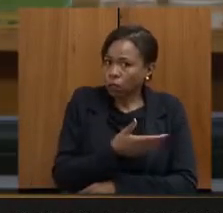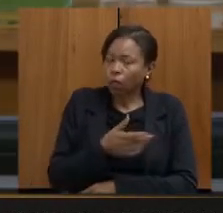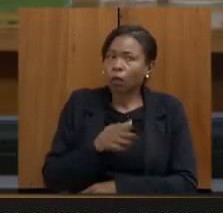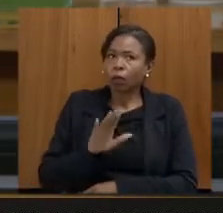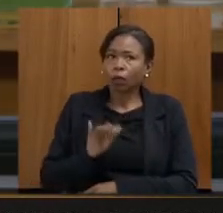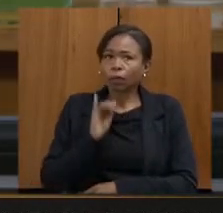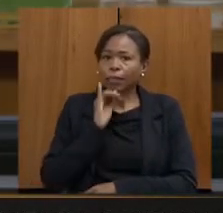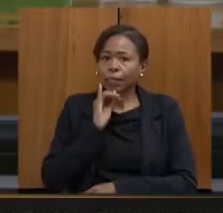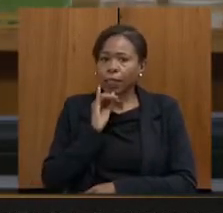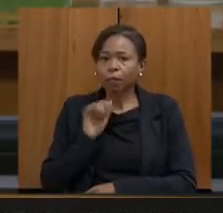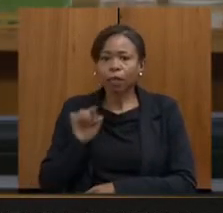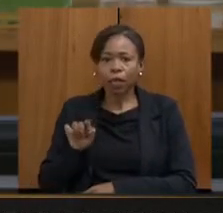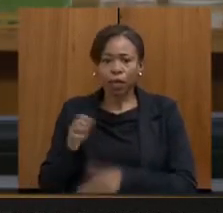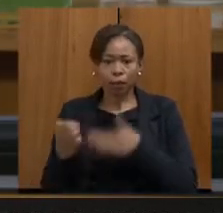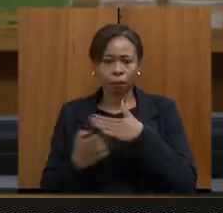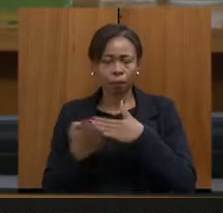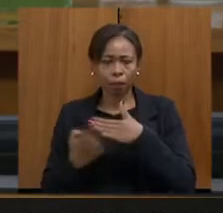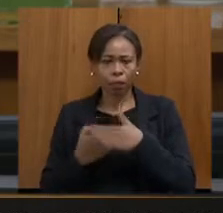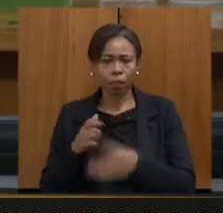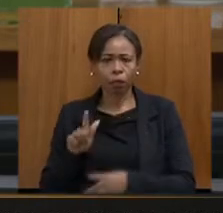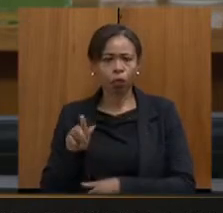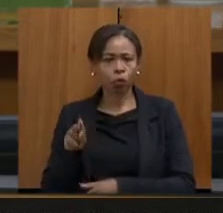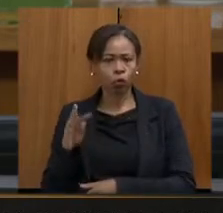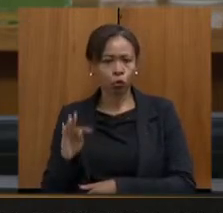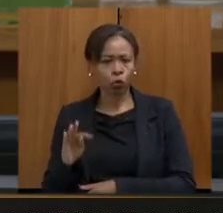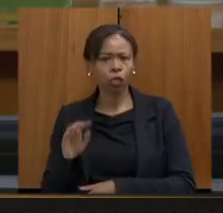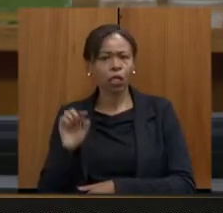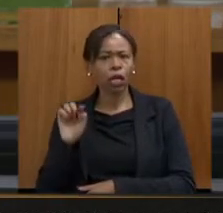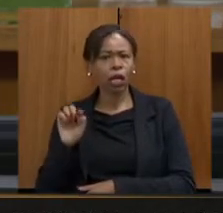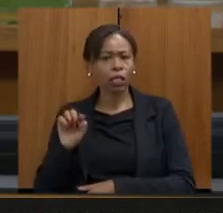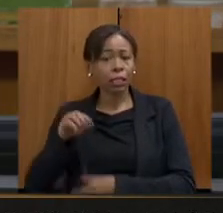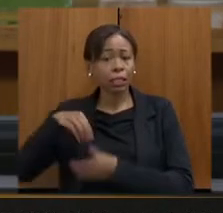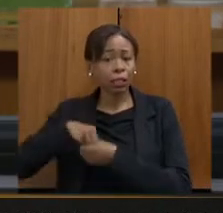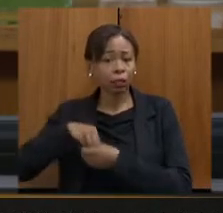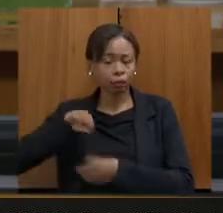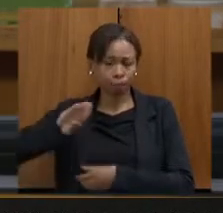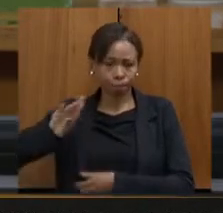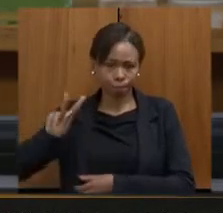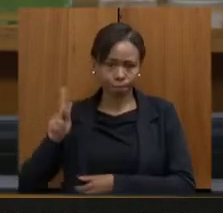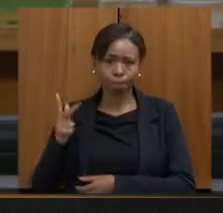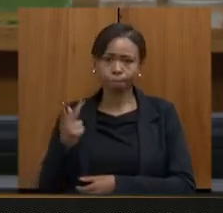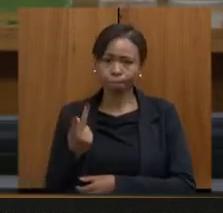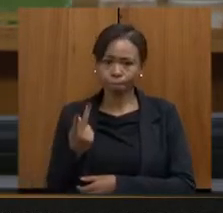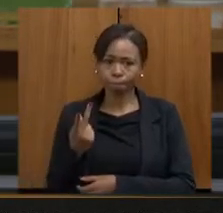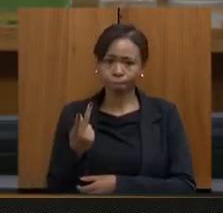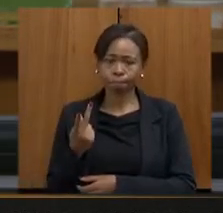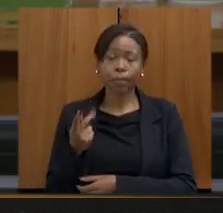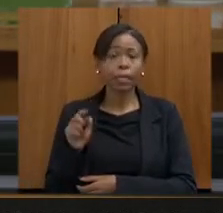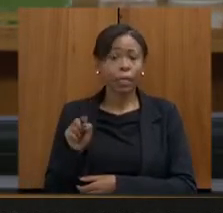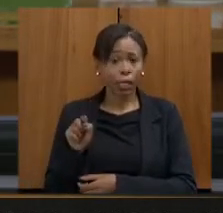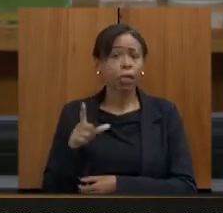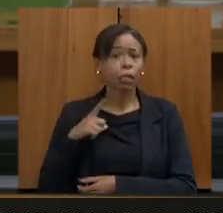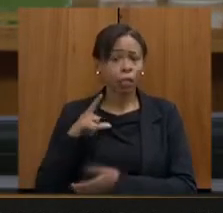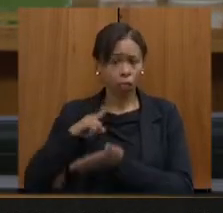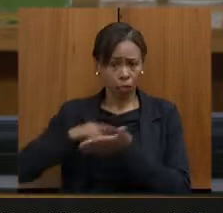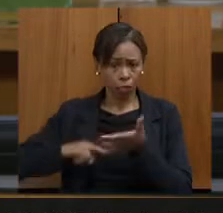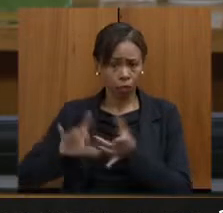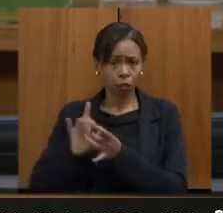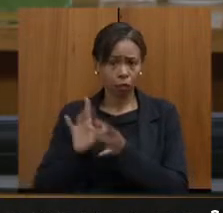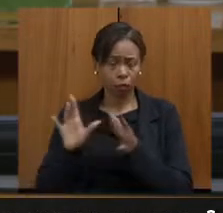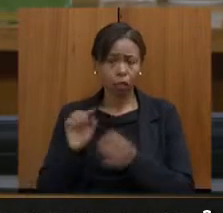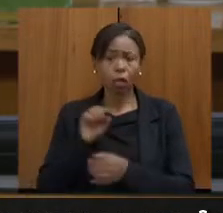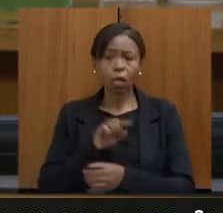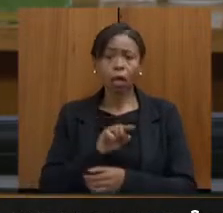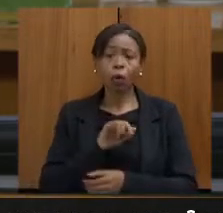município de Belo Horizonte, que está no âmbito de Belo Horizonte, ela tem autorizações. O Instituto do Patrimônio